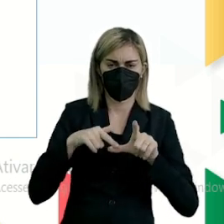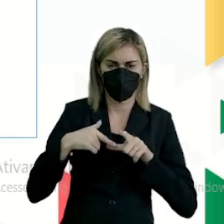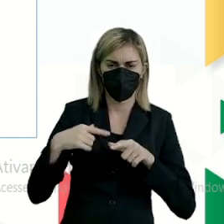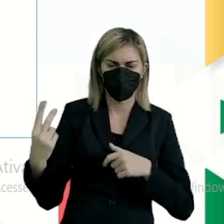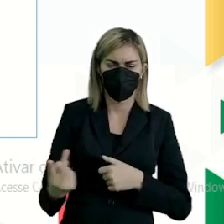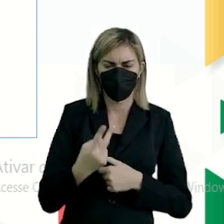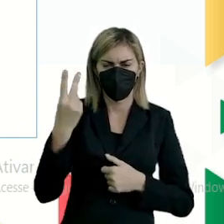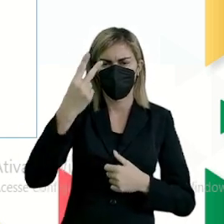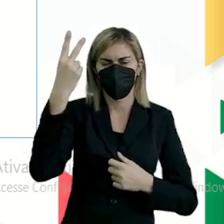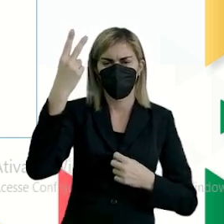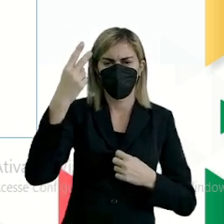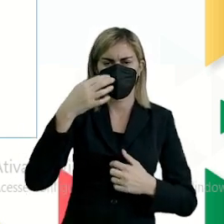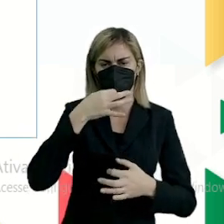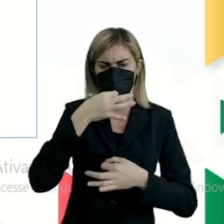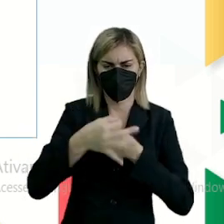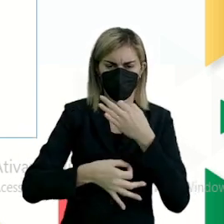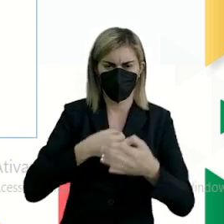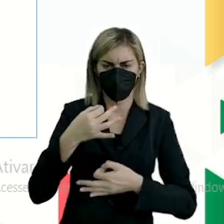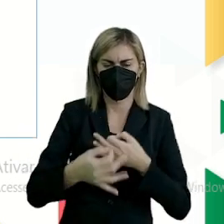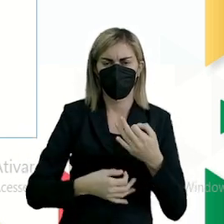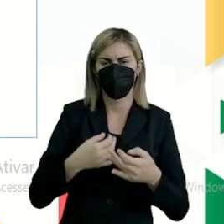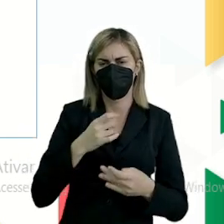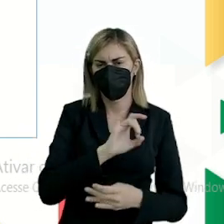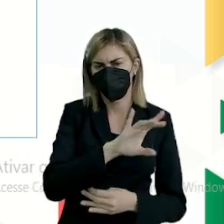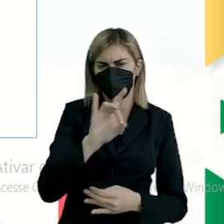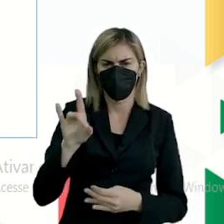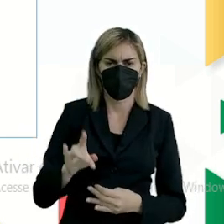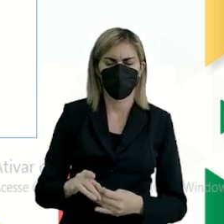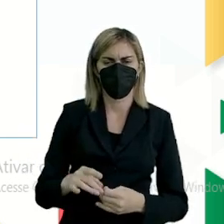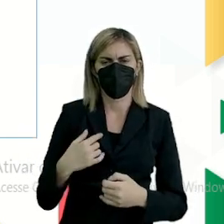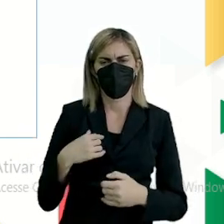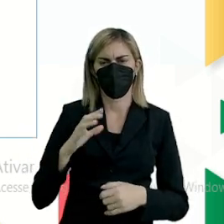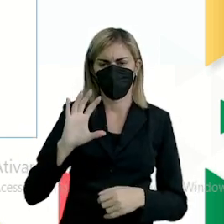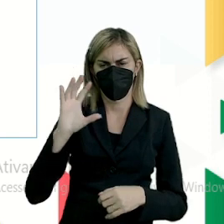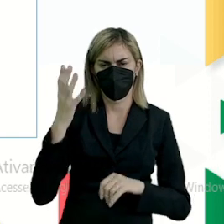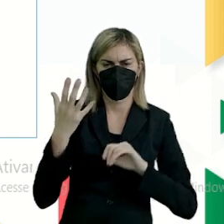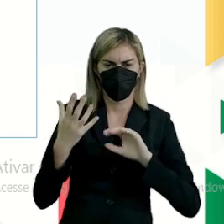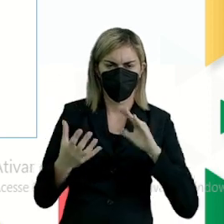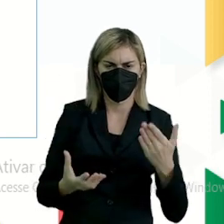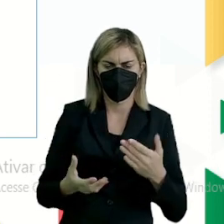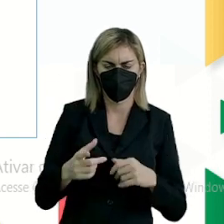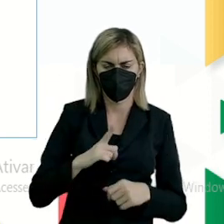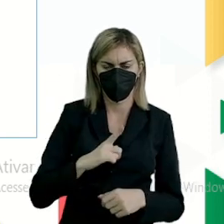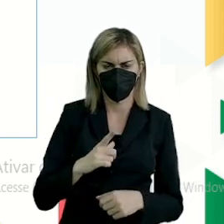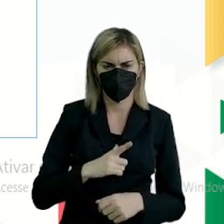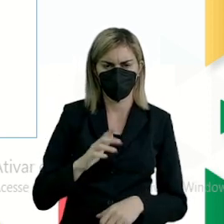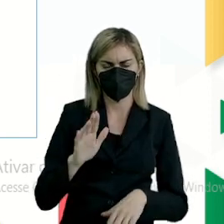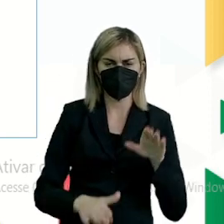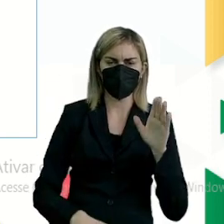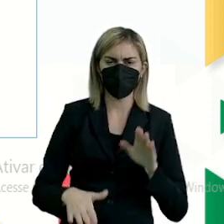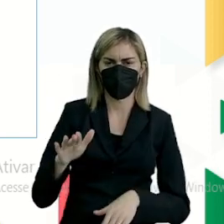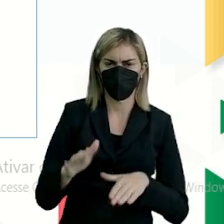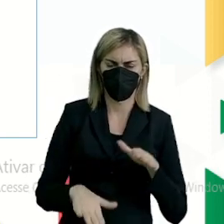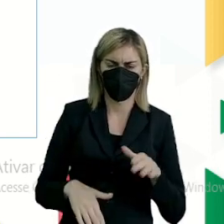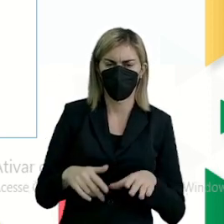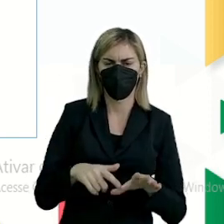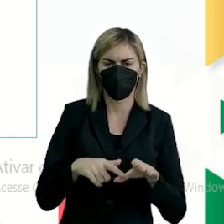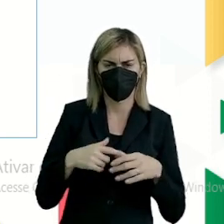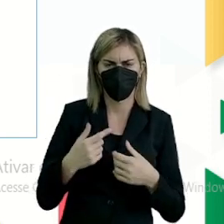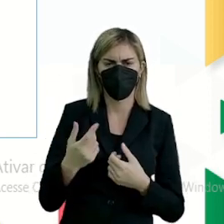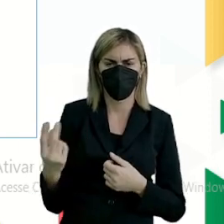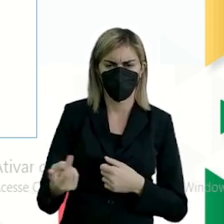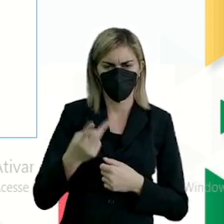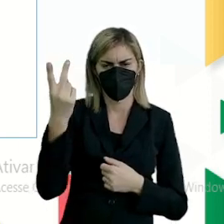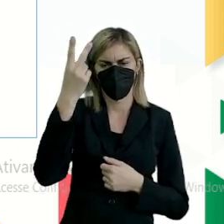valores e do ponto de vista de cada um. E os fatos existem independentemente desses